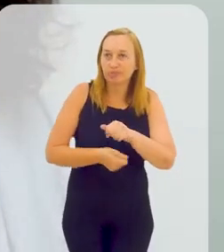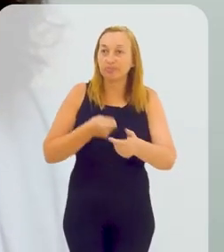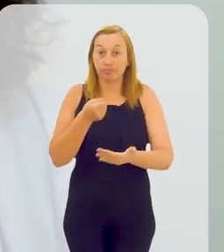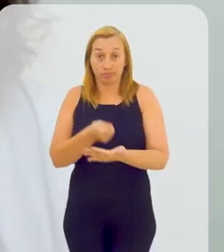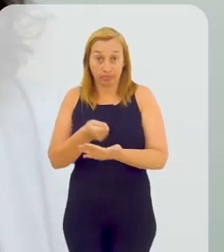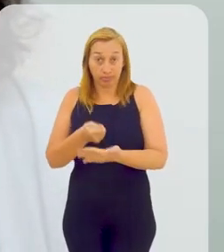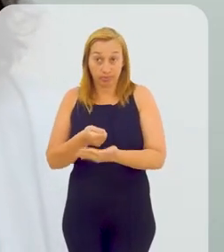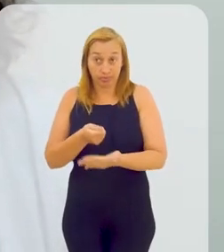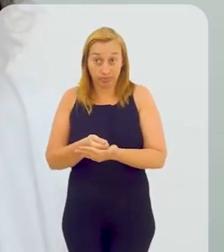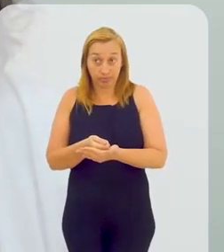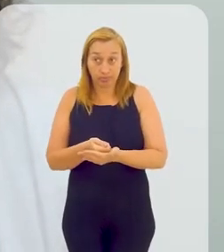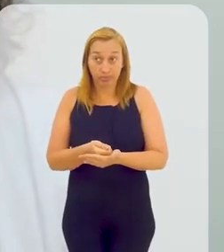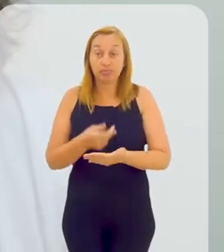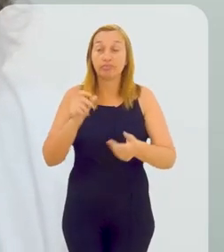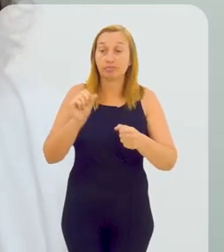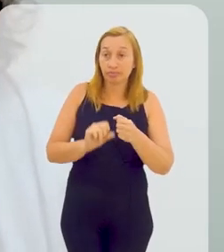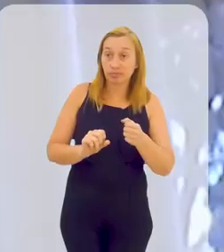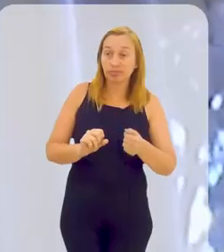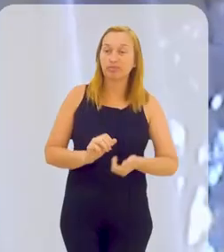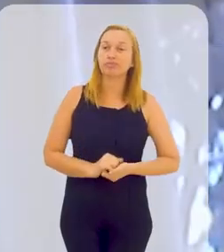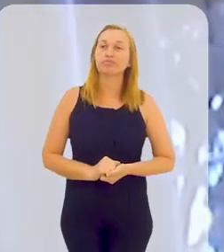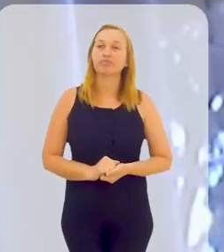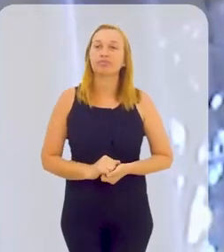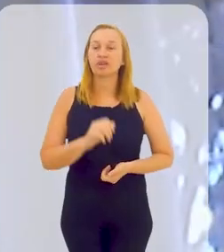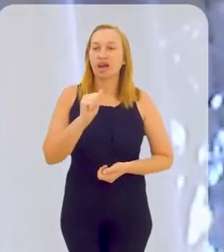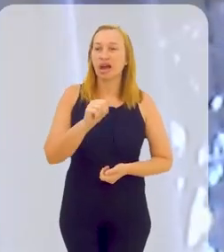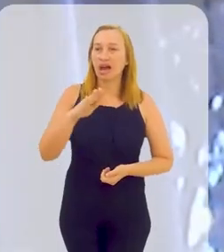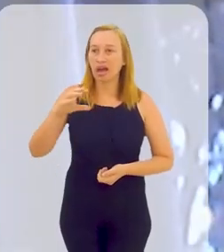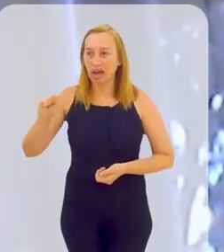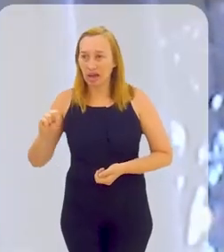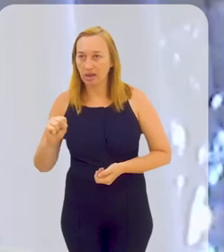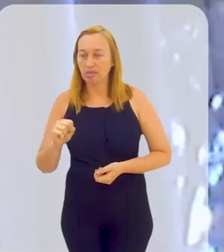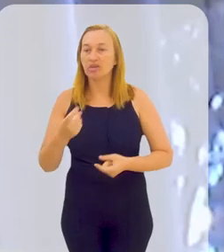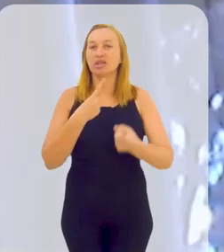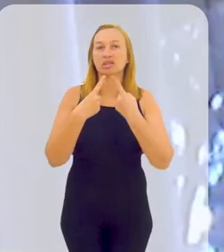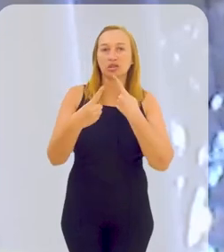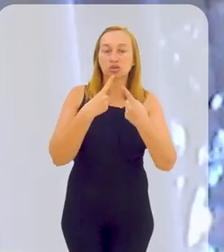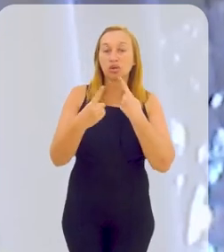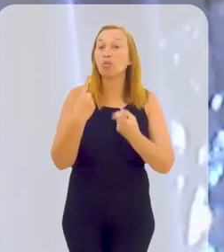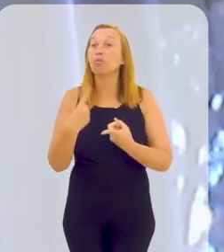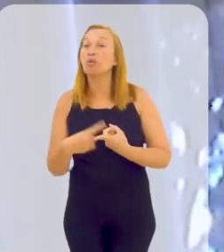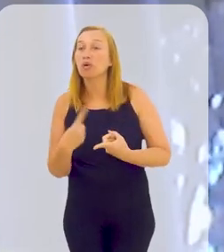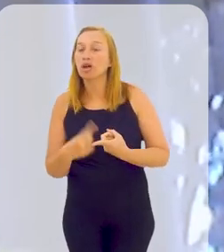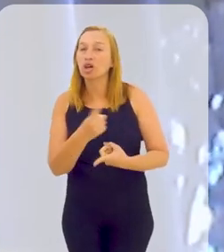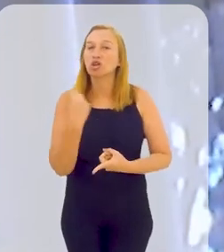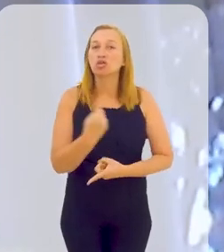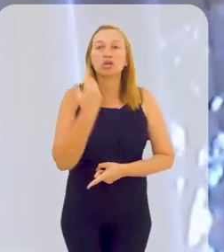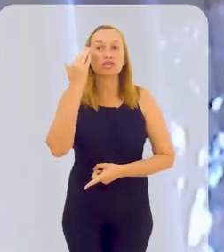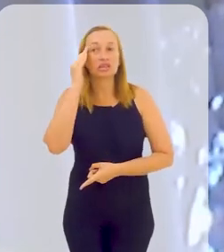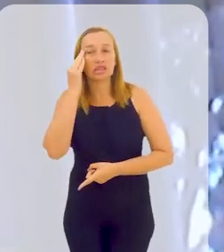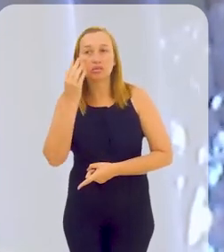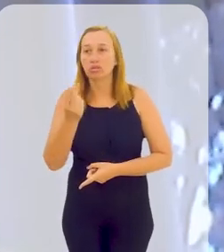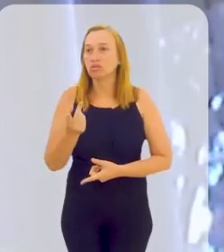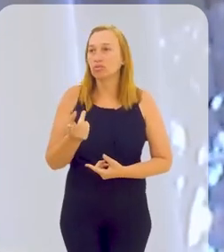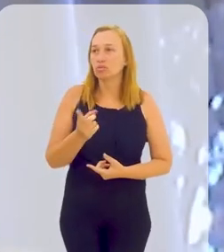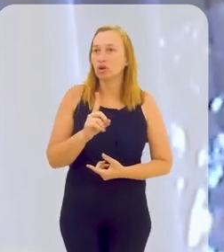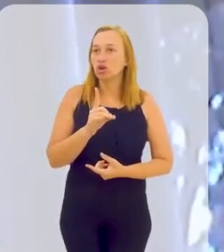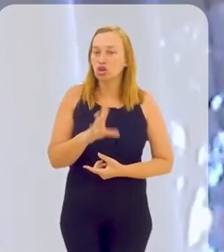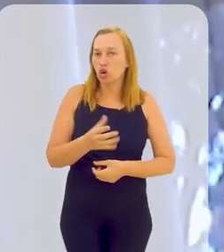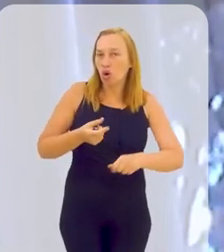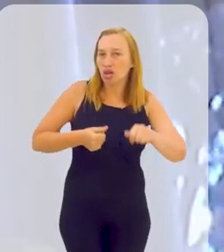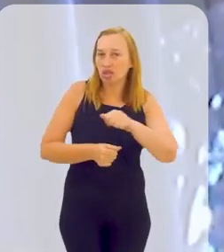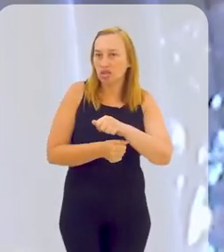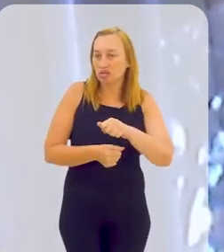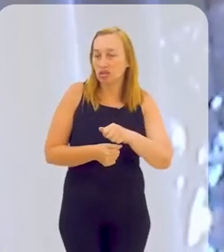investimentos obrigatórios a serem realizados. A Abis vem aí nessa discussão porque nós entendemos que não